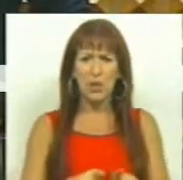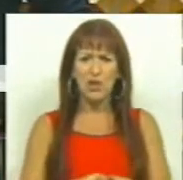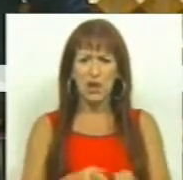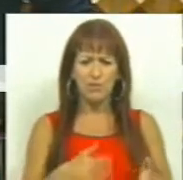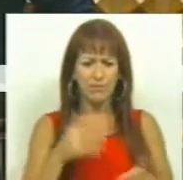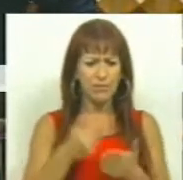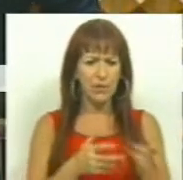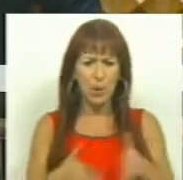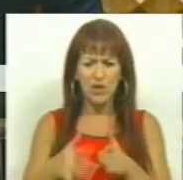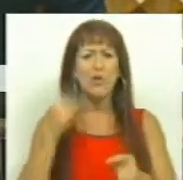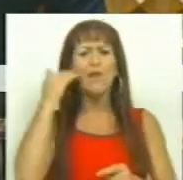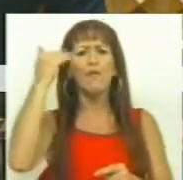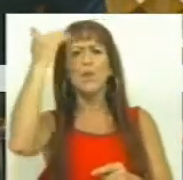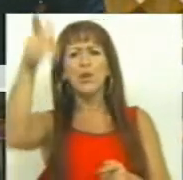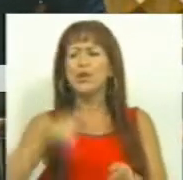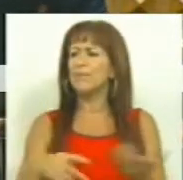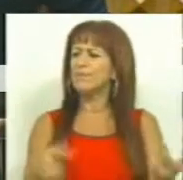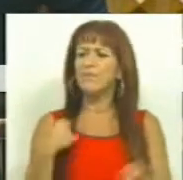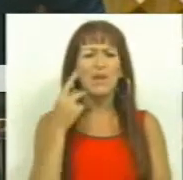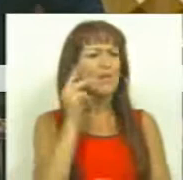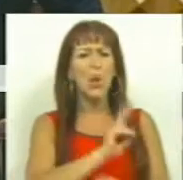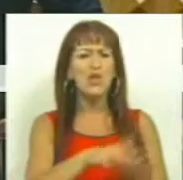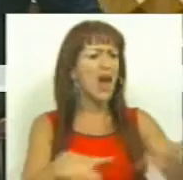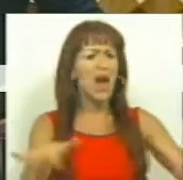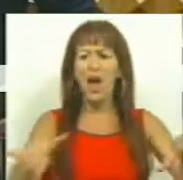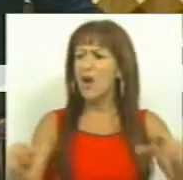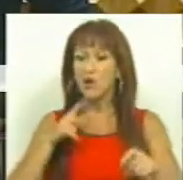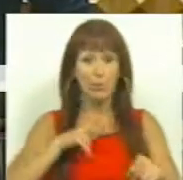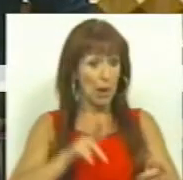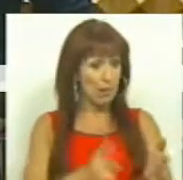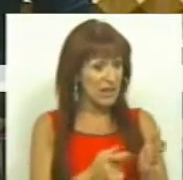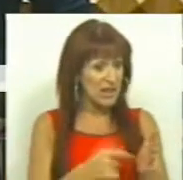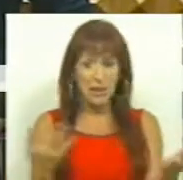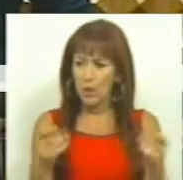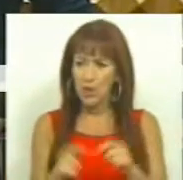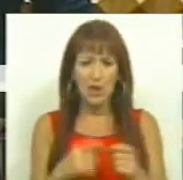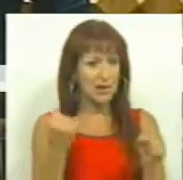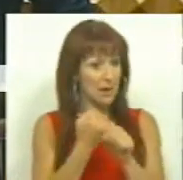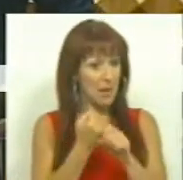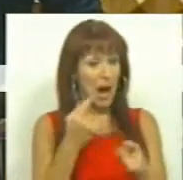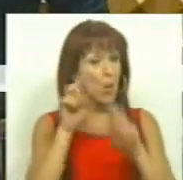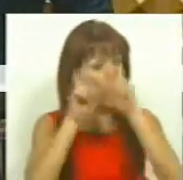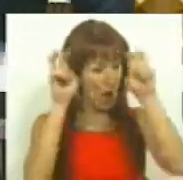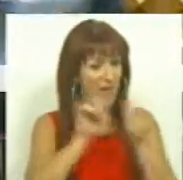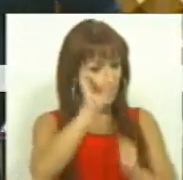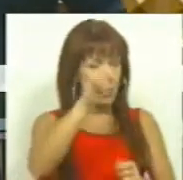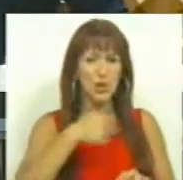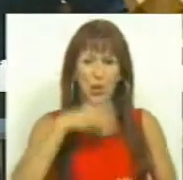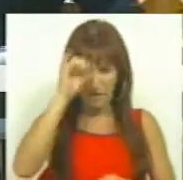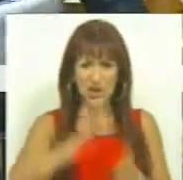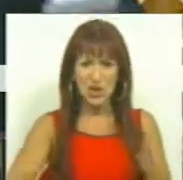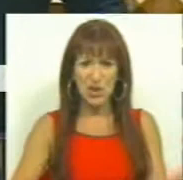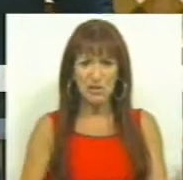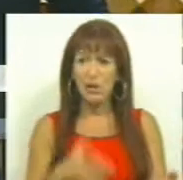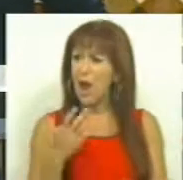estratégica para o futuro e de identificar as áreas onde o país precisa, de facto, de mão de obra qualificada, o Governo desiste